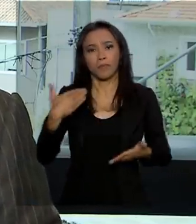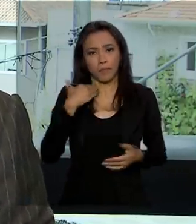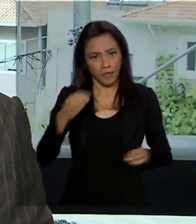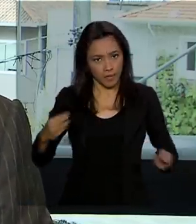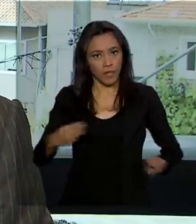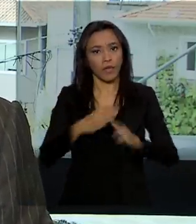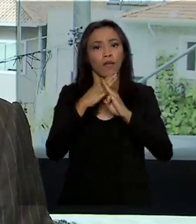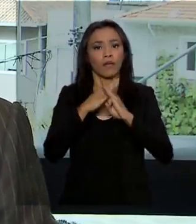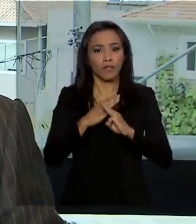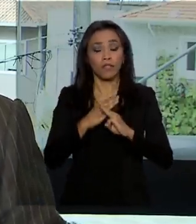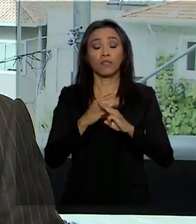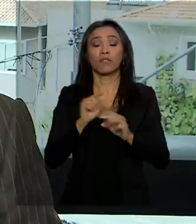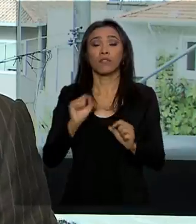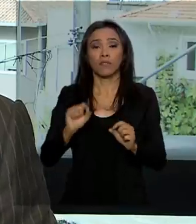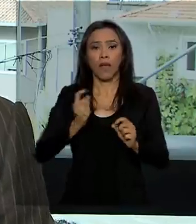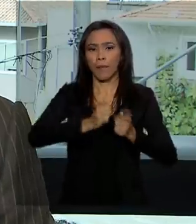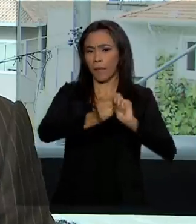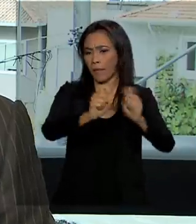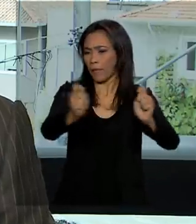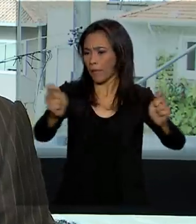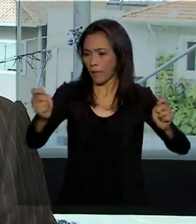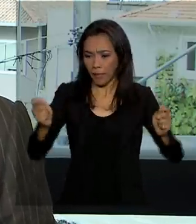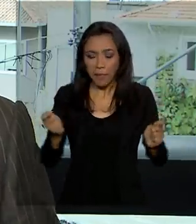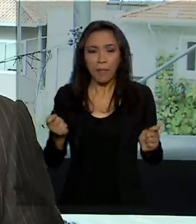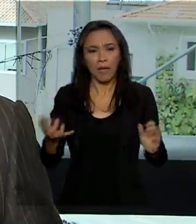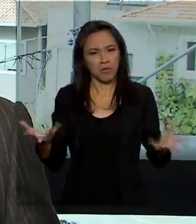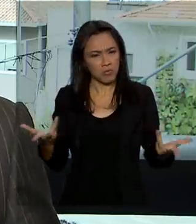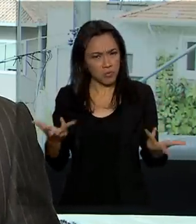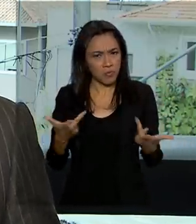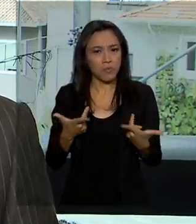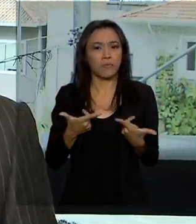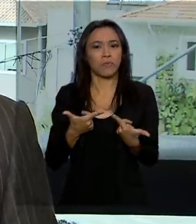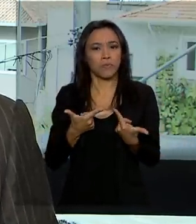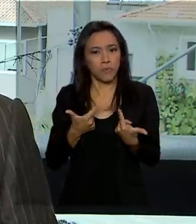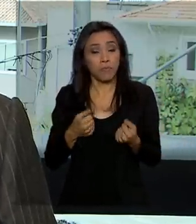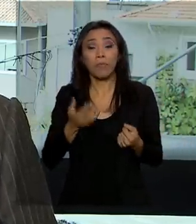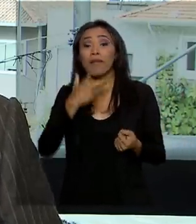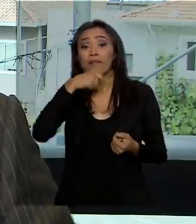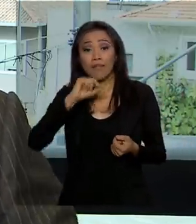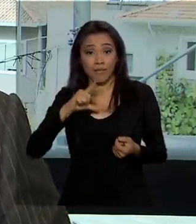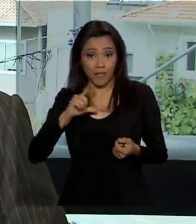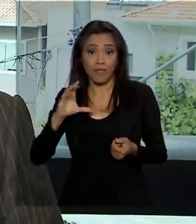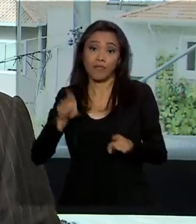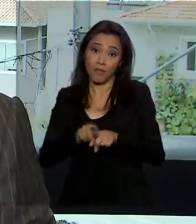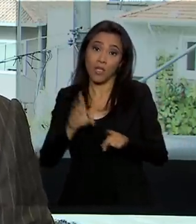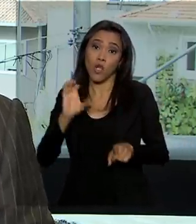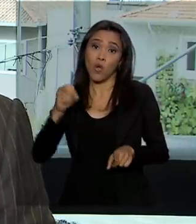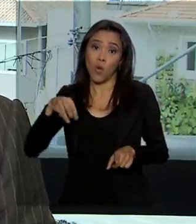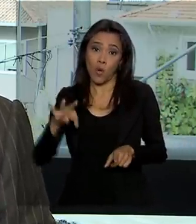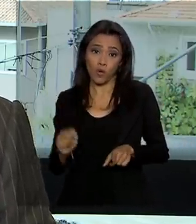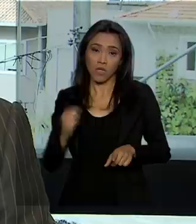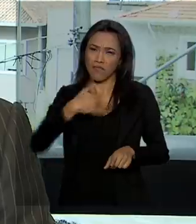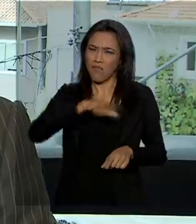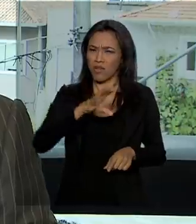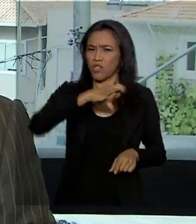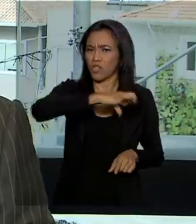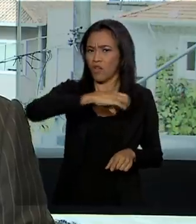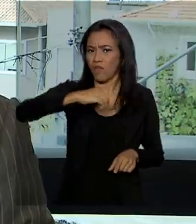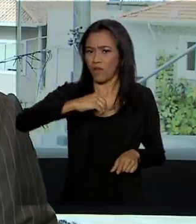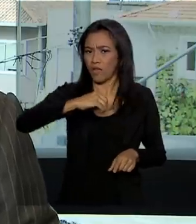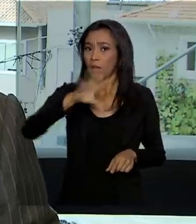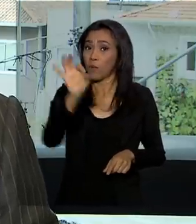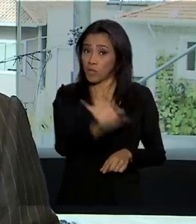está realizando esses pagamentos de uma maneira muito eficiente, em especial para os clientes Caixa. E mais de 90%,